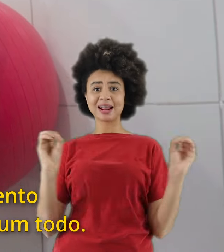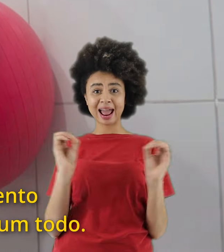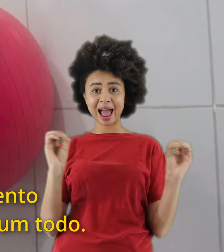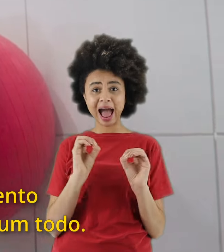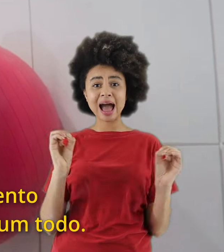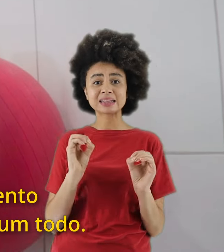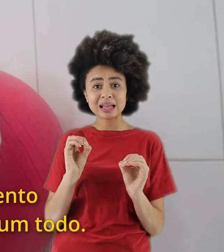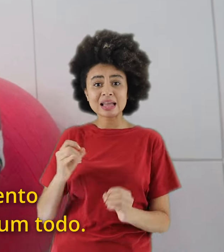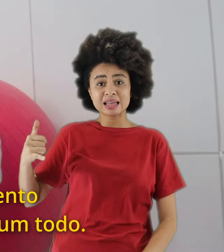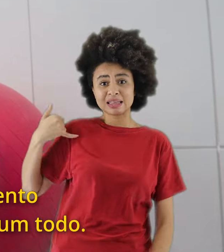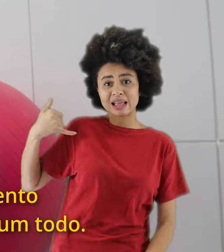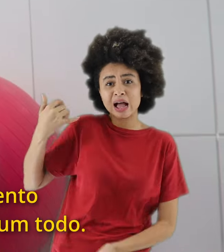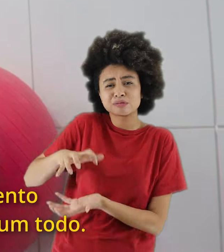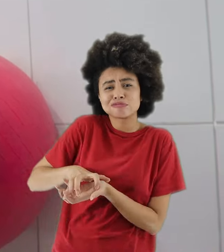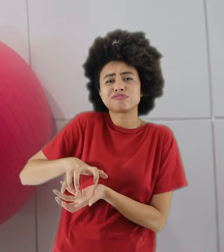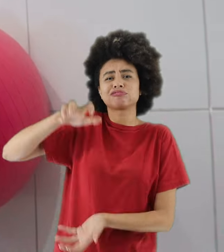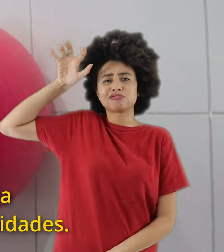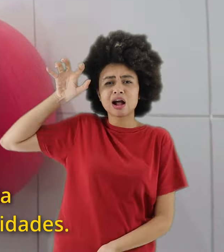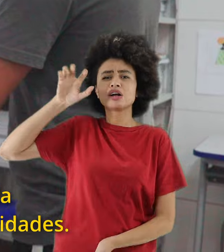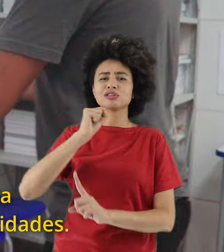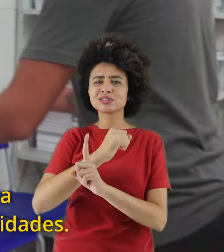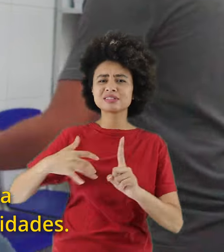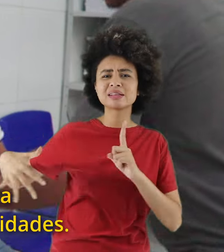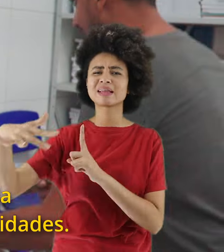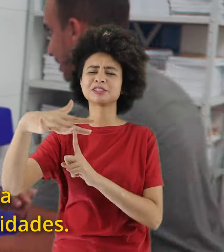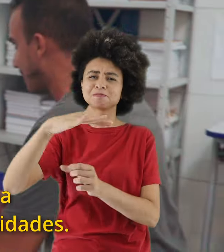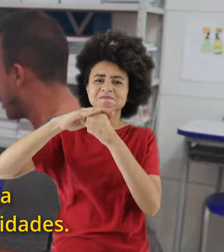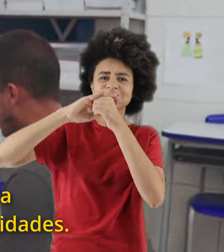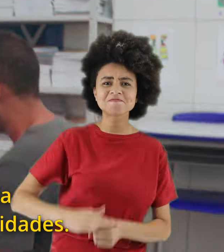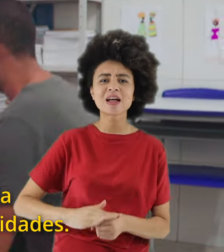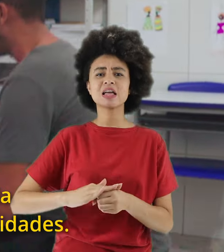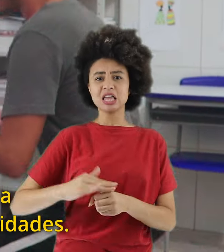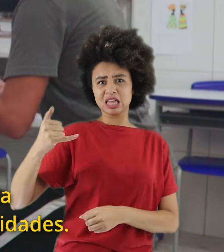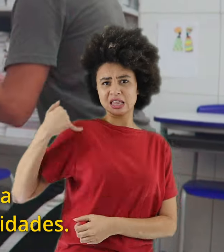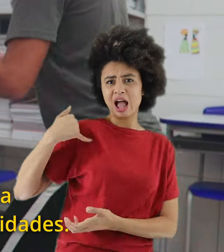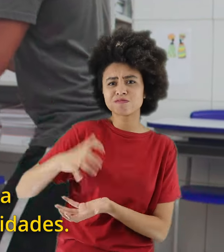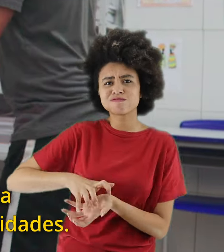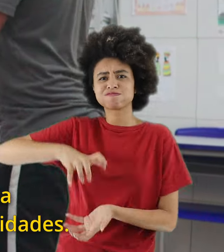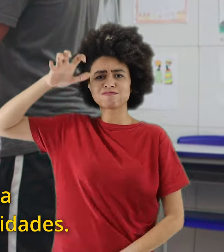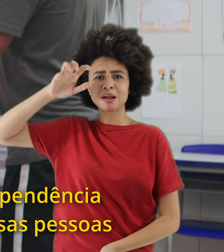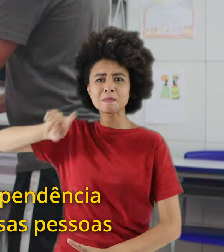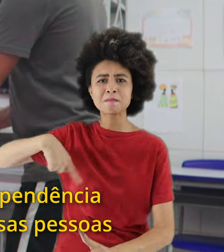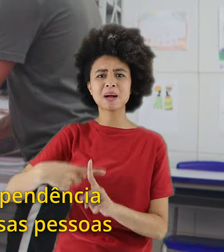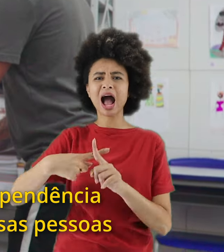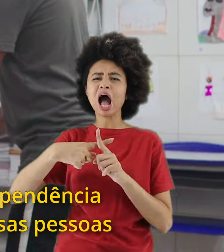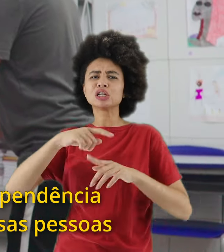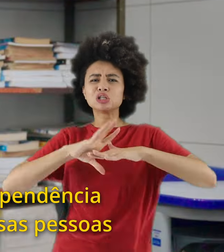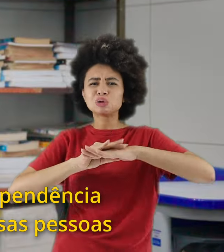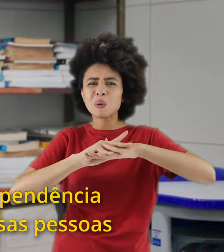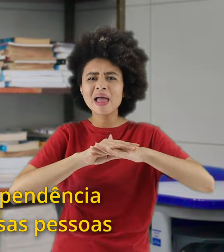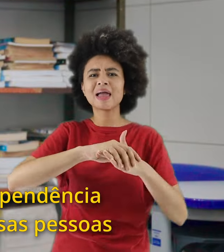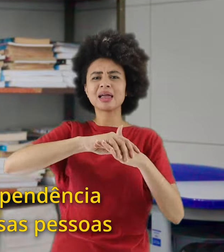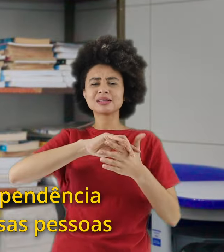envelhecimento já é negada na sociedade como um todo. Uma pessoa idosa, privada de liberdade, cheia de comorbidades. Então, acho que o mínimo